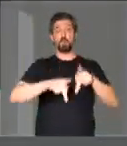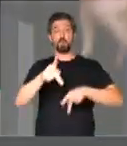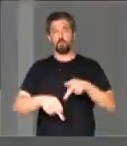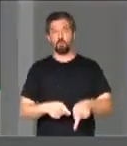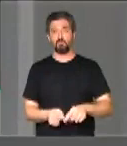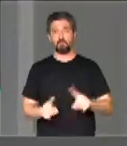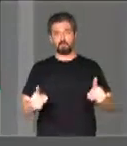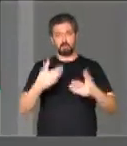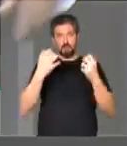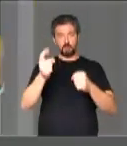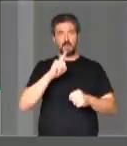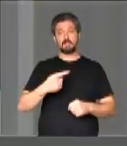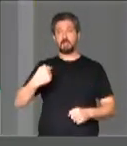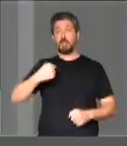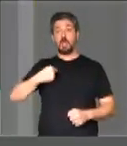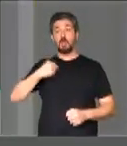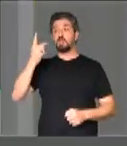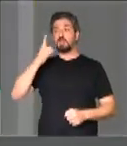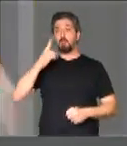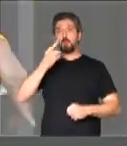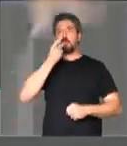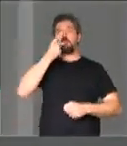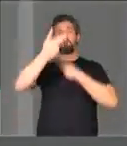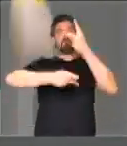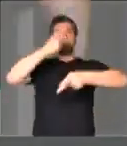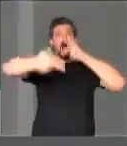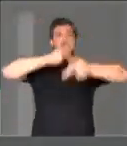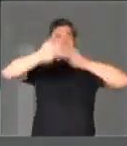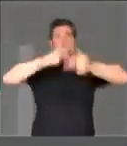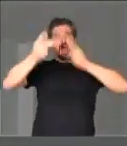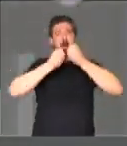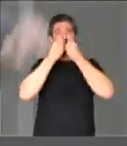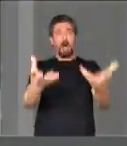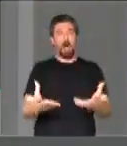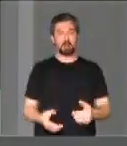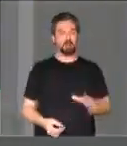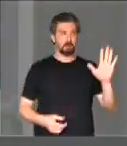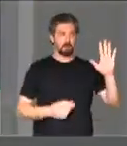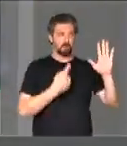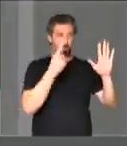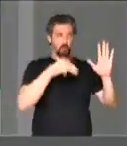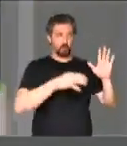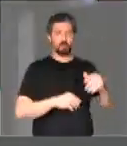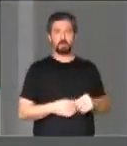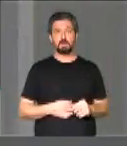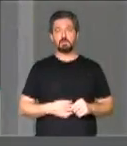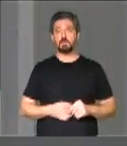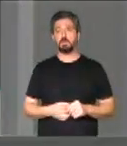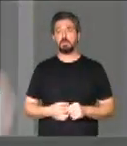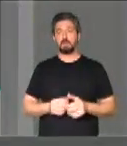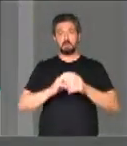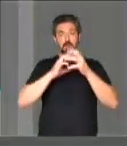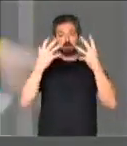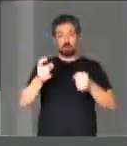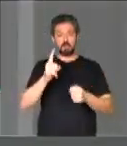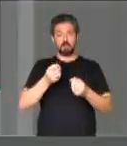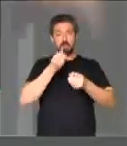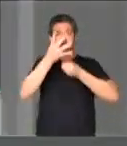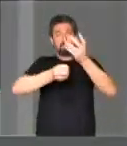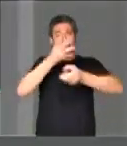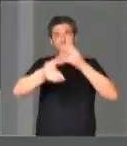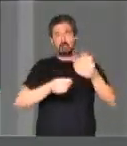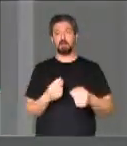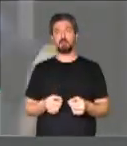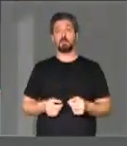mas não aceita um bocudo, é, um bocudo, só pra terminar, senhor presidente, não aceita um bocudo,